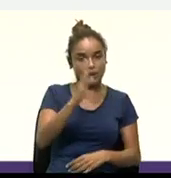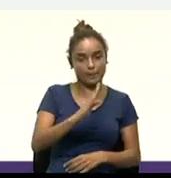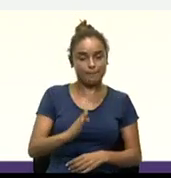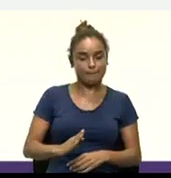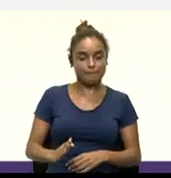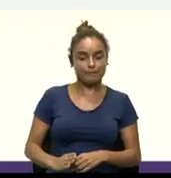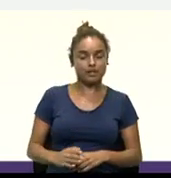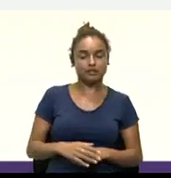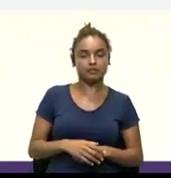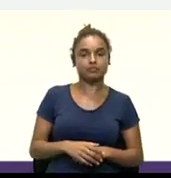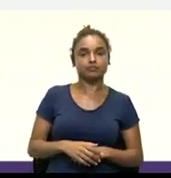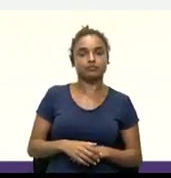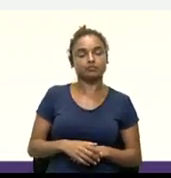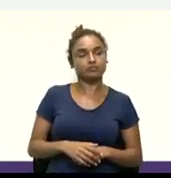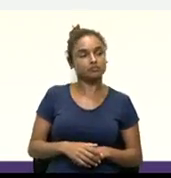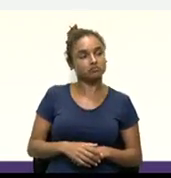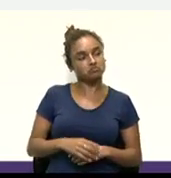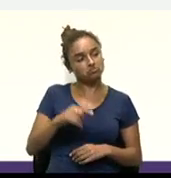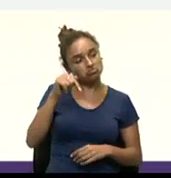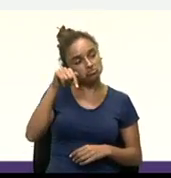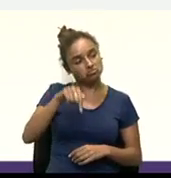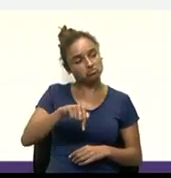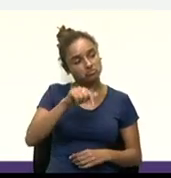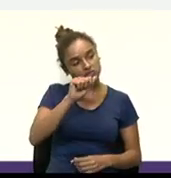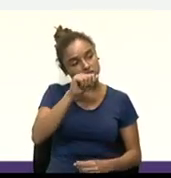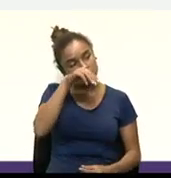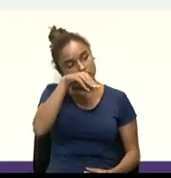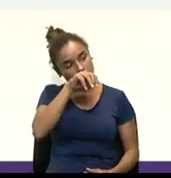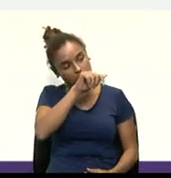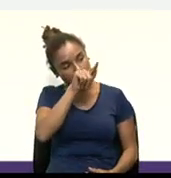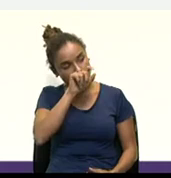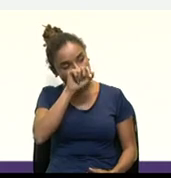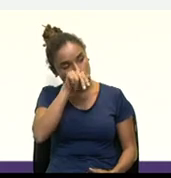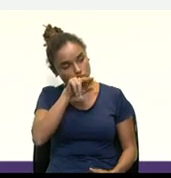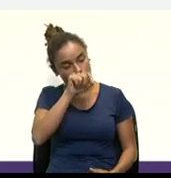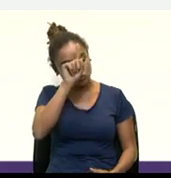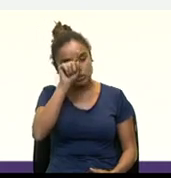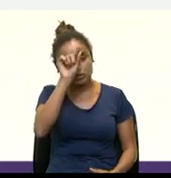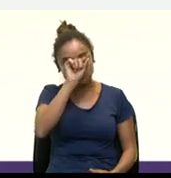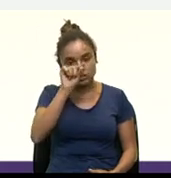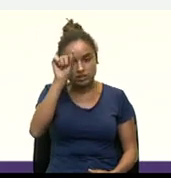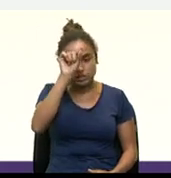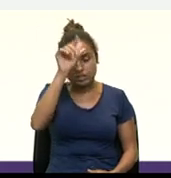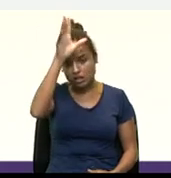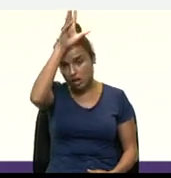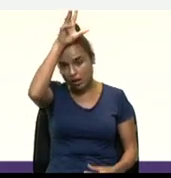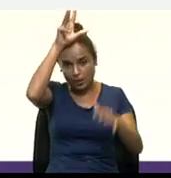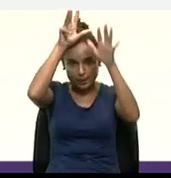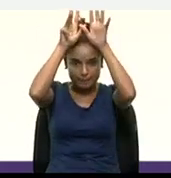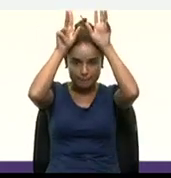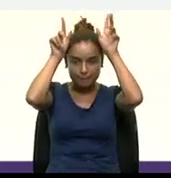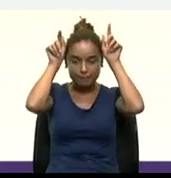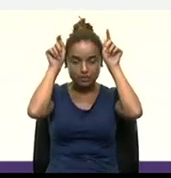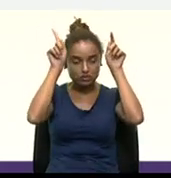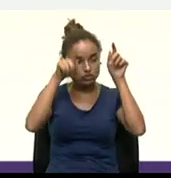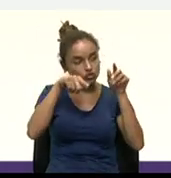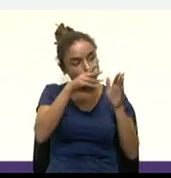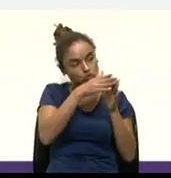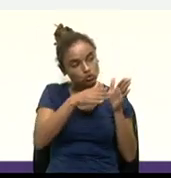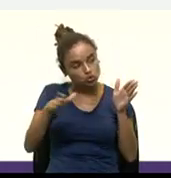no meio, talvez aqui, eu acho que, creio que aqui seja o Amazonas. Então, vou delinear aqui o mapa, né?